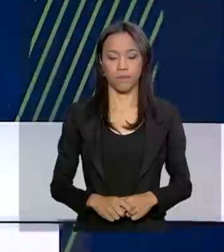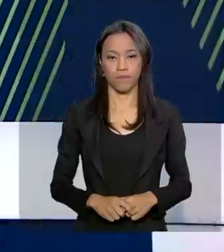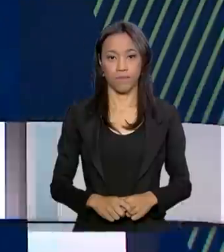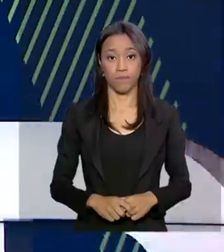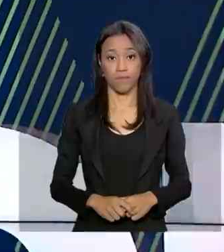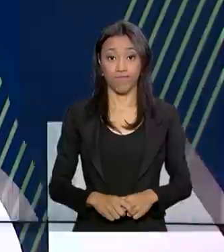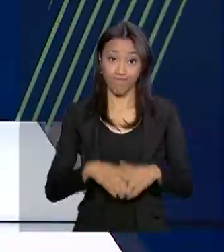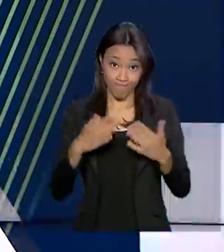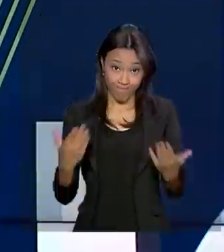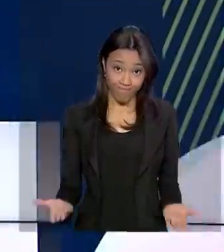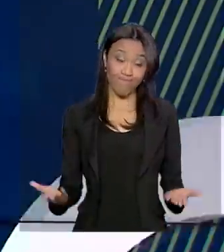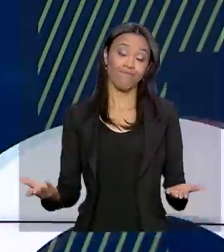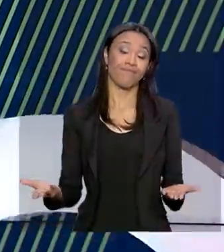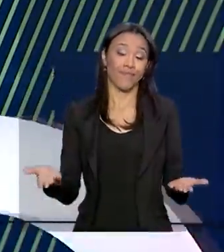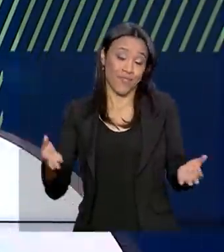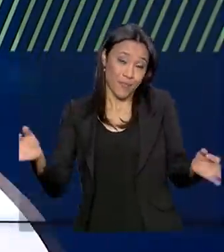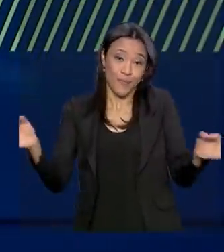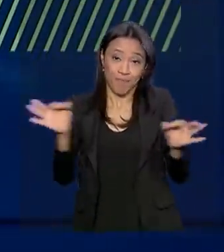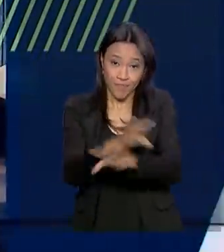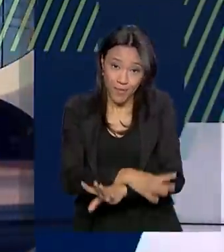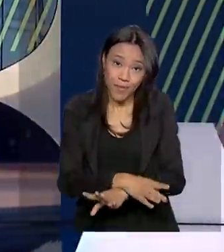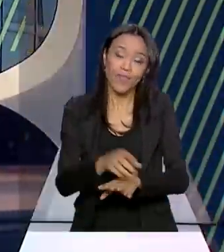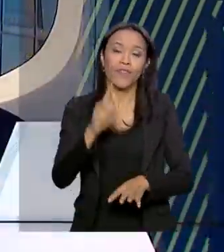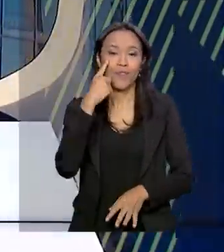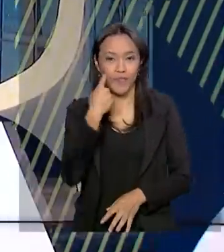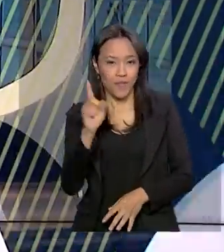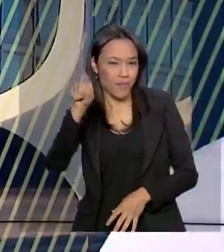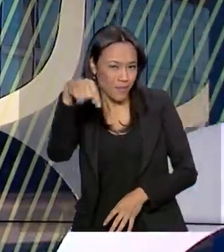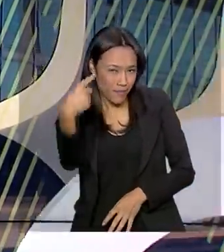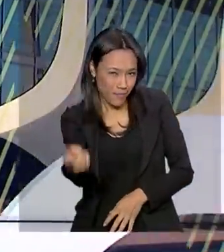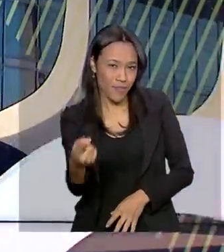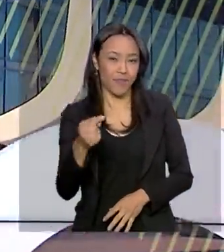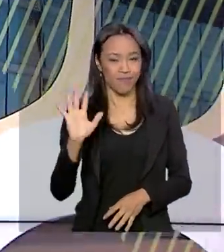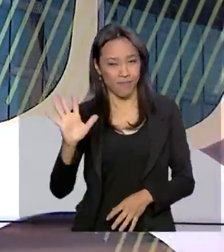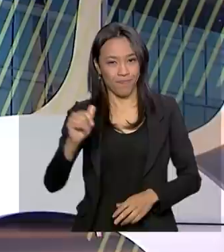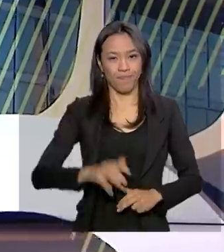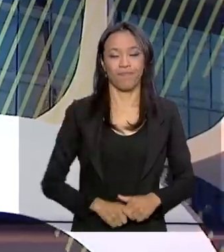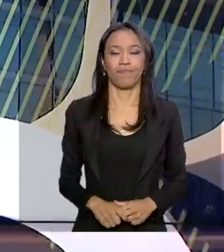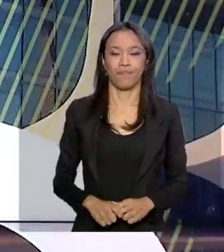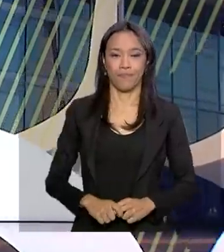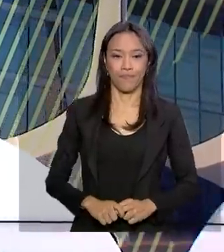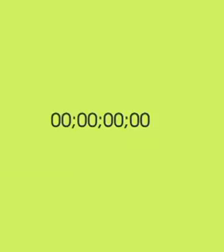E o governo agora fica por aqui. Nos vemos na próxima edição. Até lá!